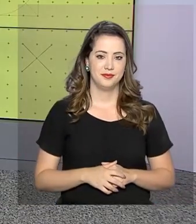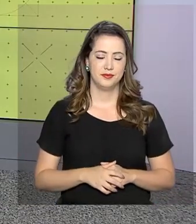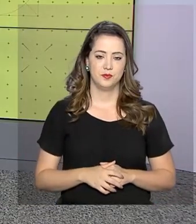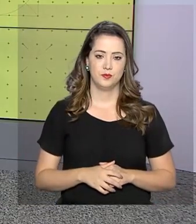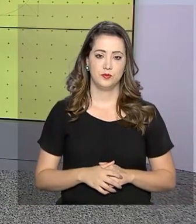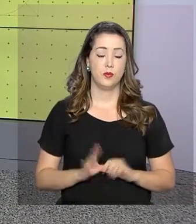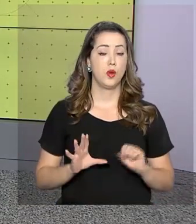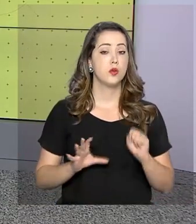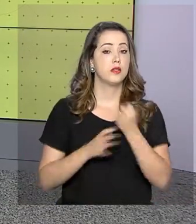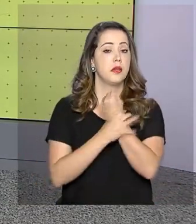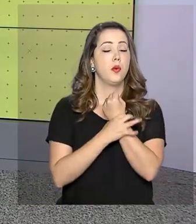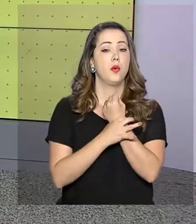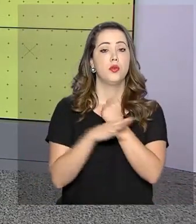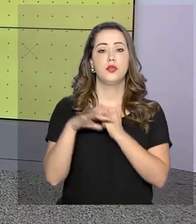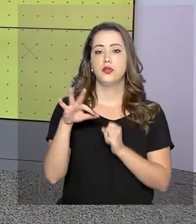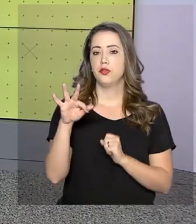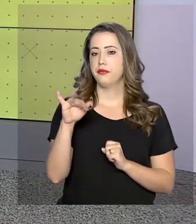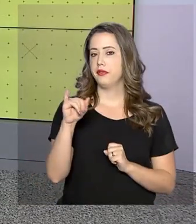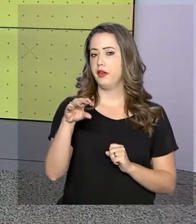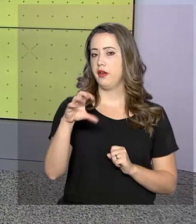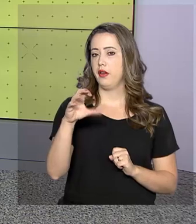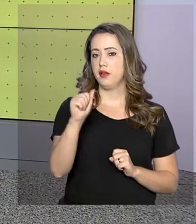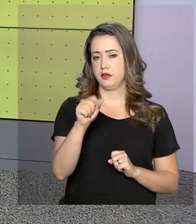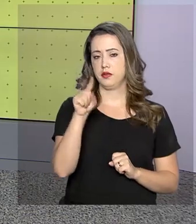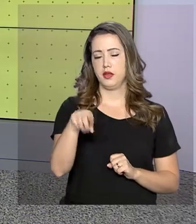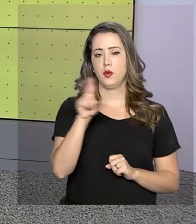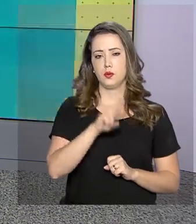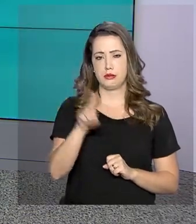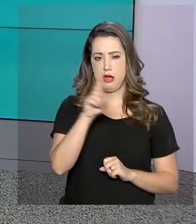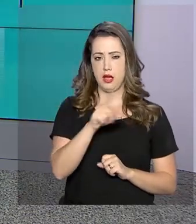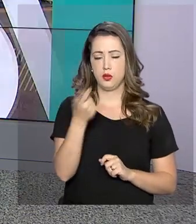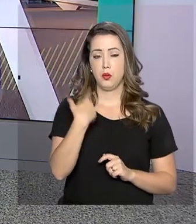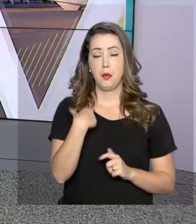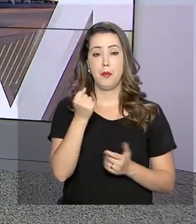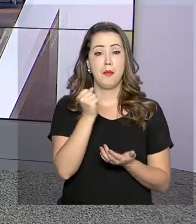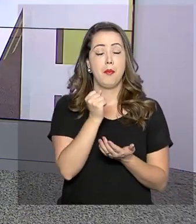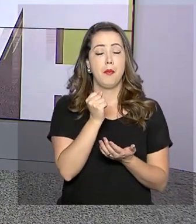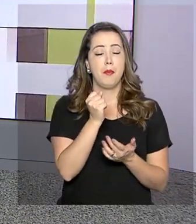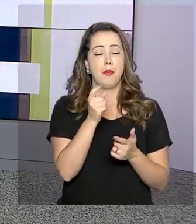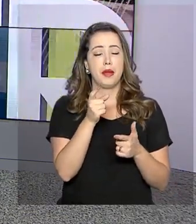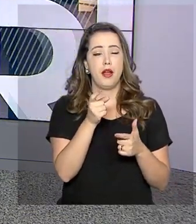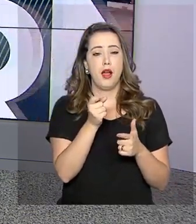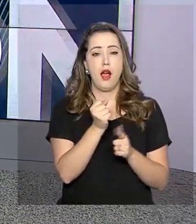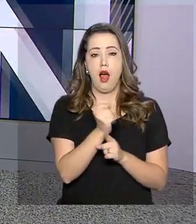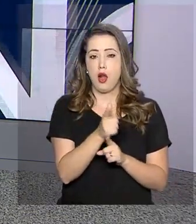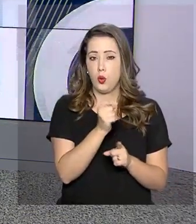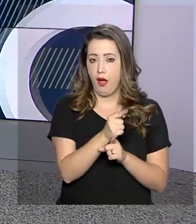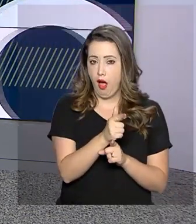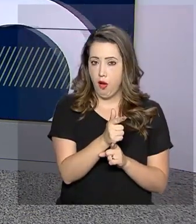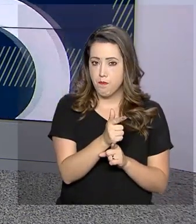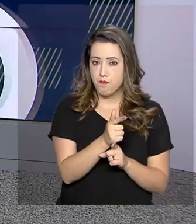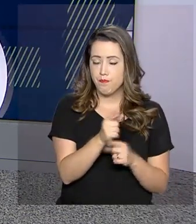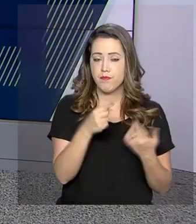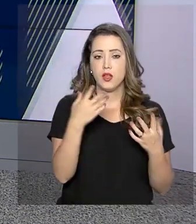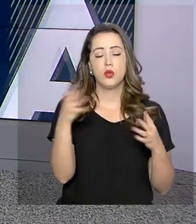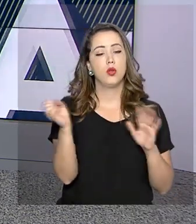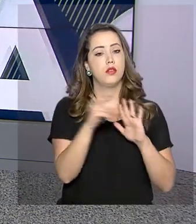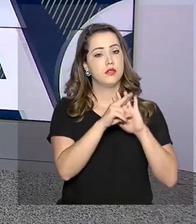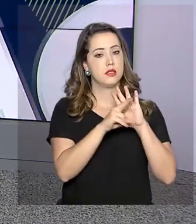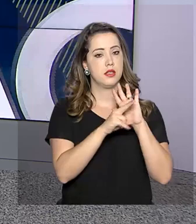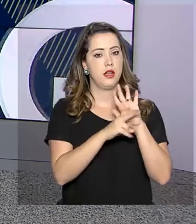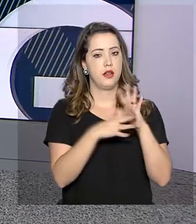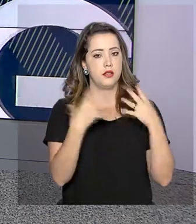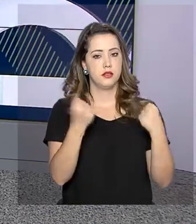O seguro fiança, que é usado como garantia em contratos de aluguel, tem novas regras. Da nossa redação no Rio de Janeiro, a